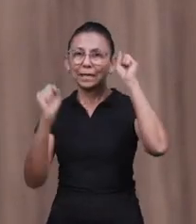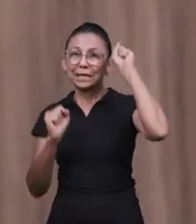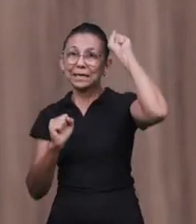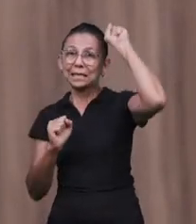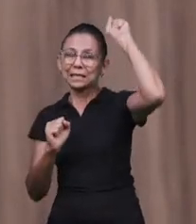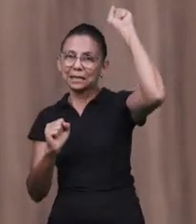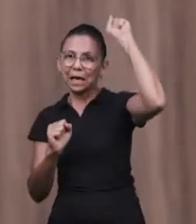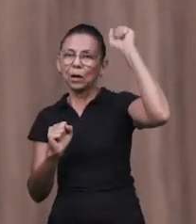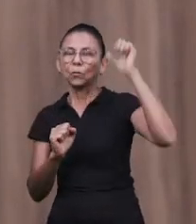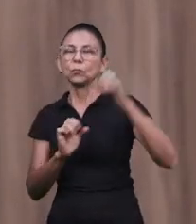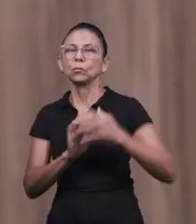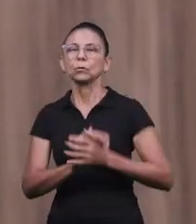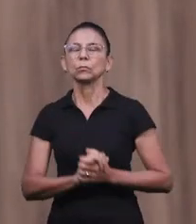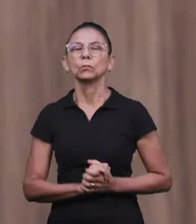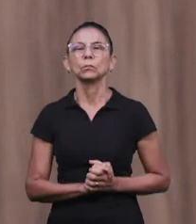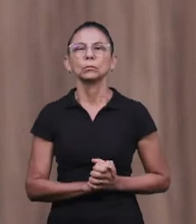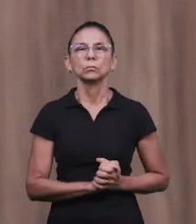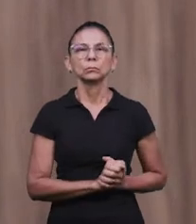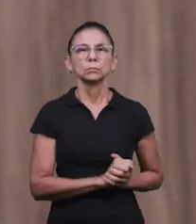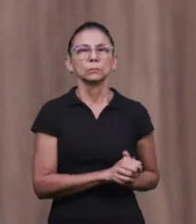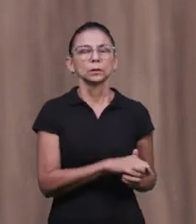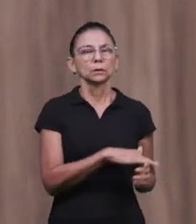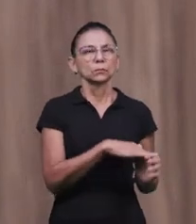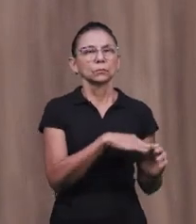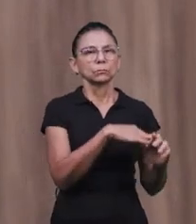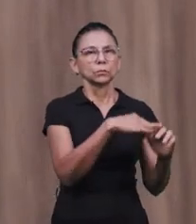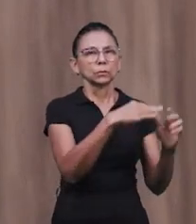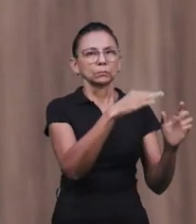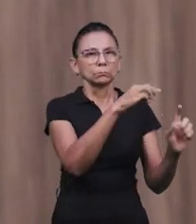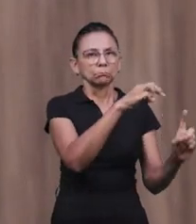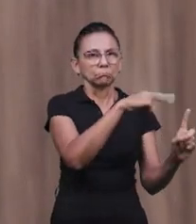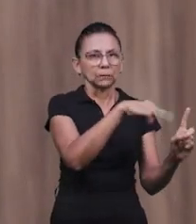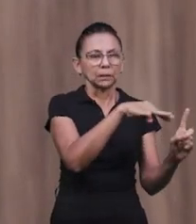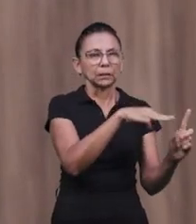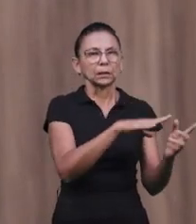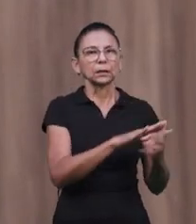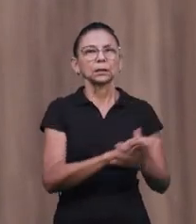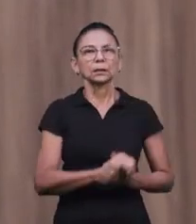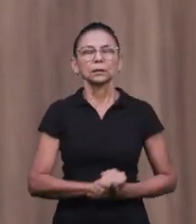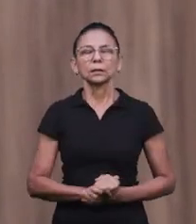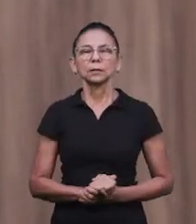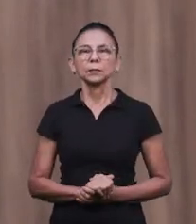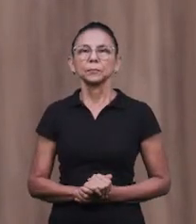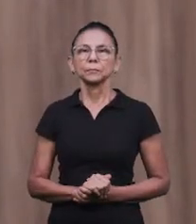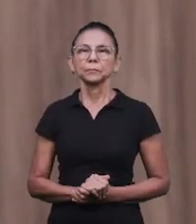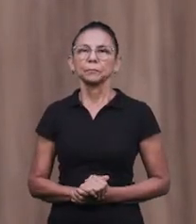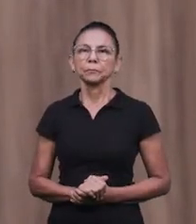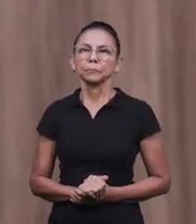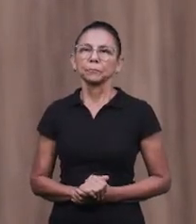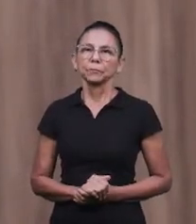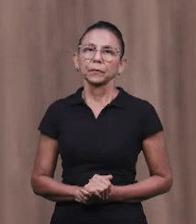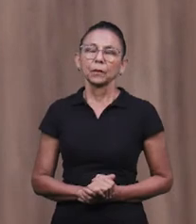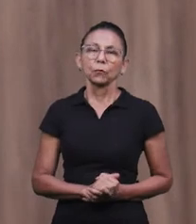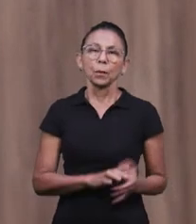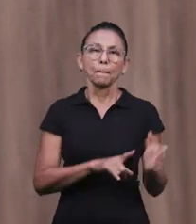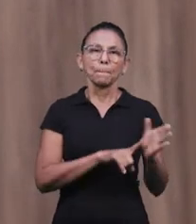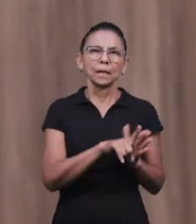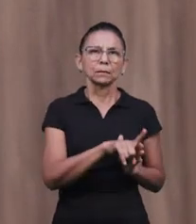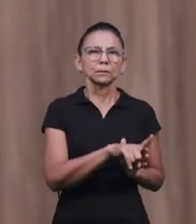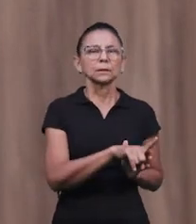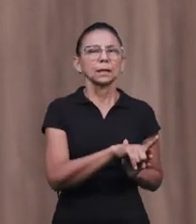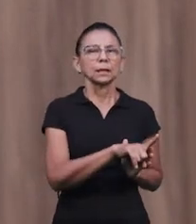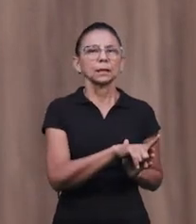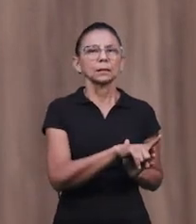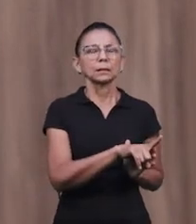o fim dele foi a morte. Lá em 1 Samuel, capítulo 28, relata muito bem isso. E nós, enquanto servos de Deus,